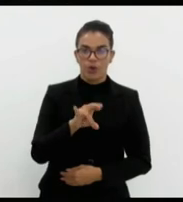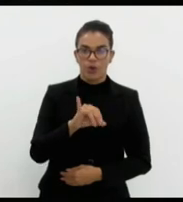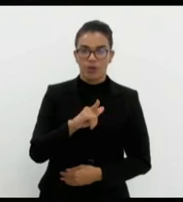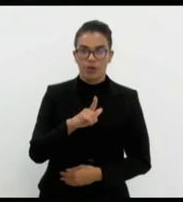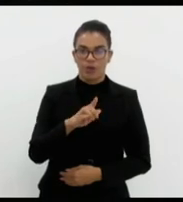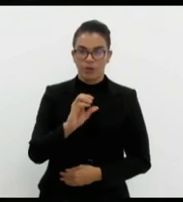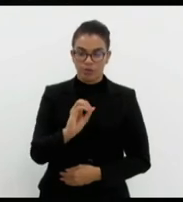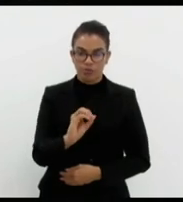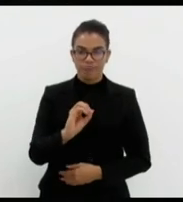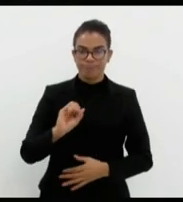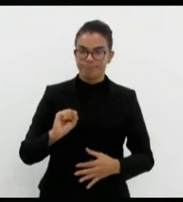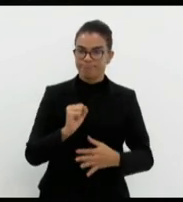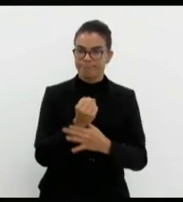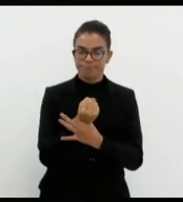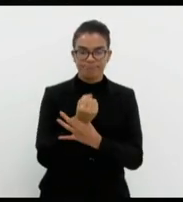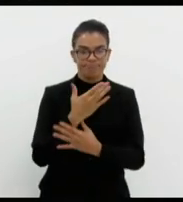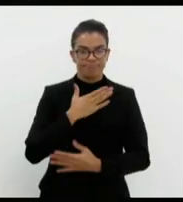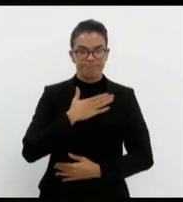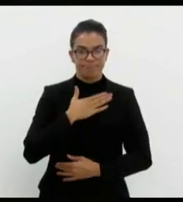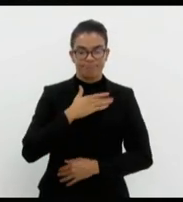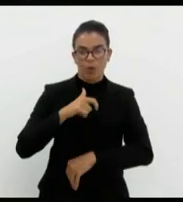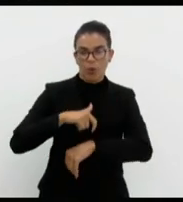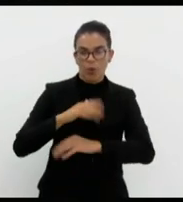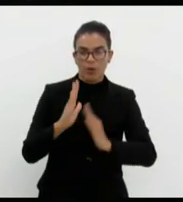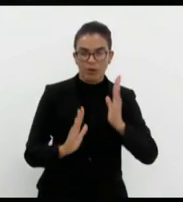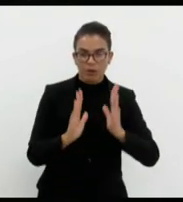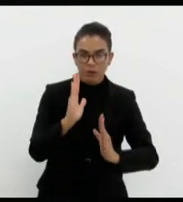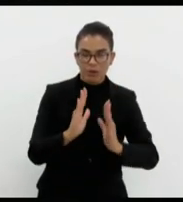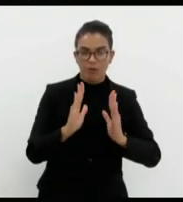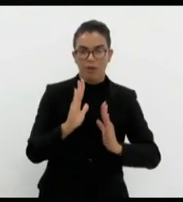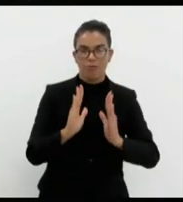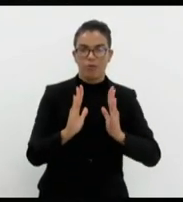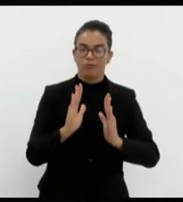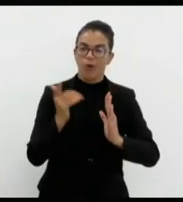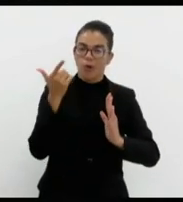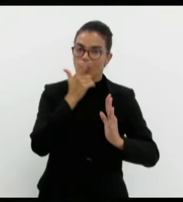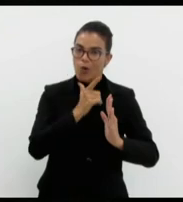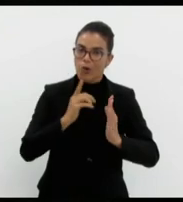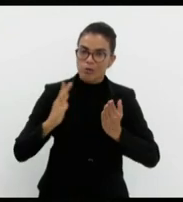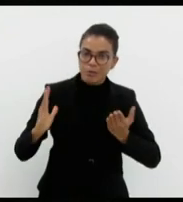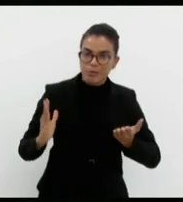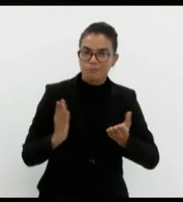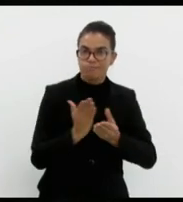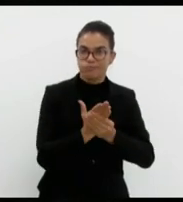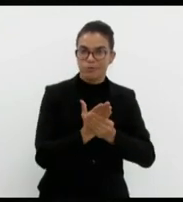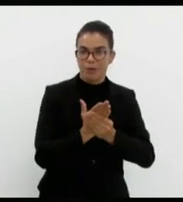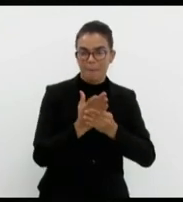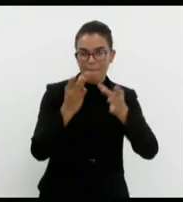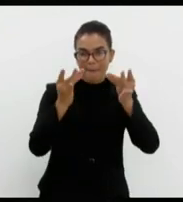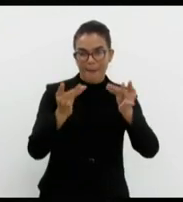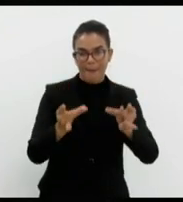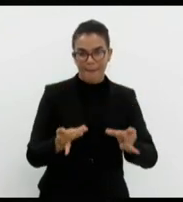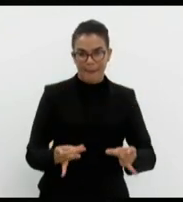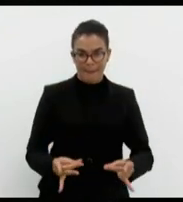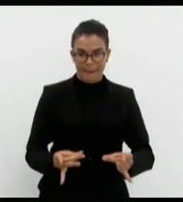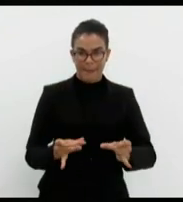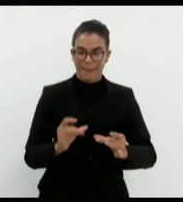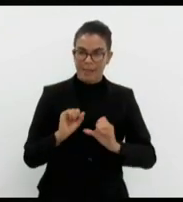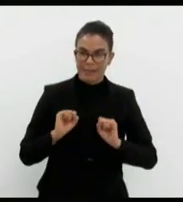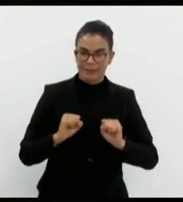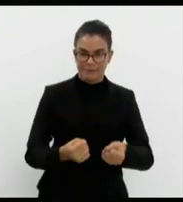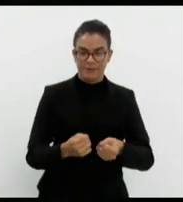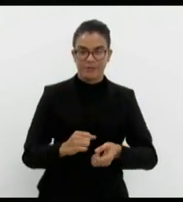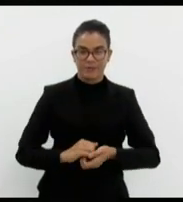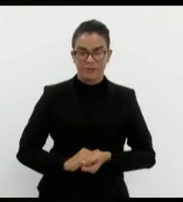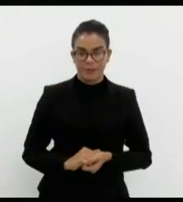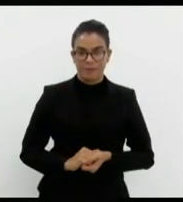garantiu a mim o tempo necessário para que pudesse apresentar as minhas alegações. Também gostaria